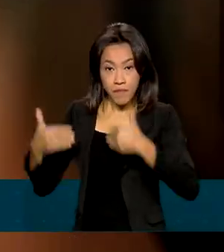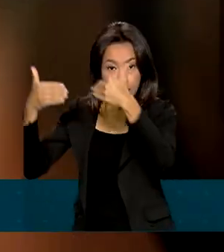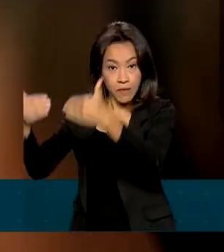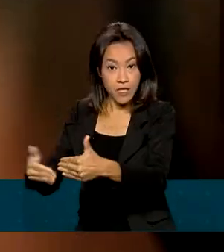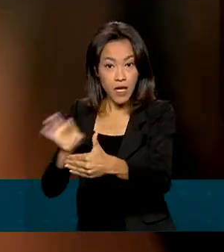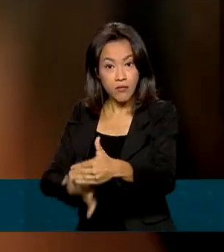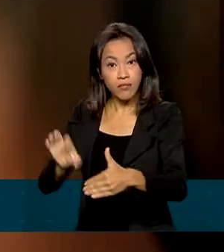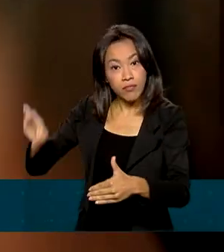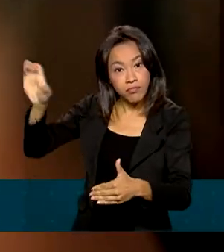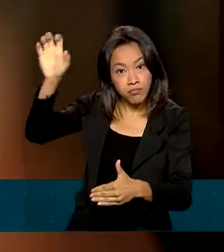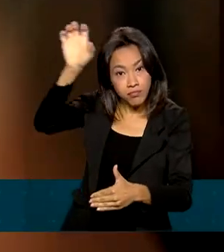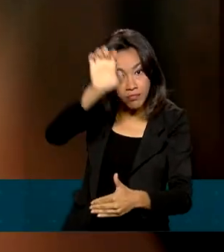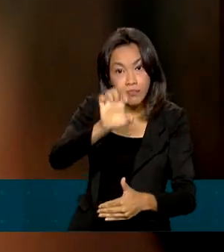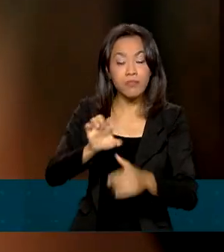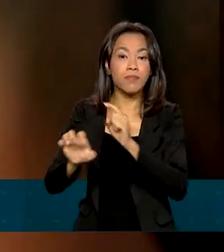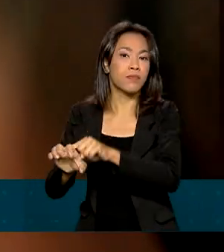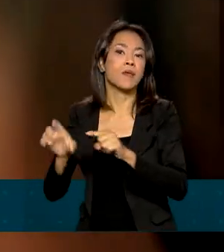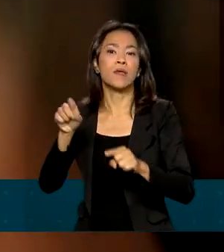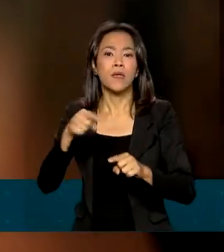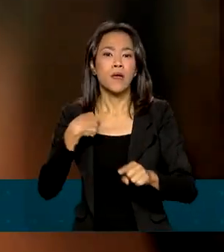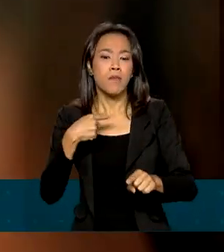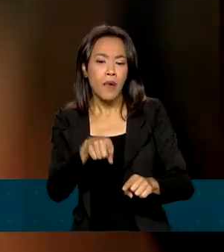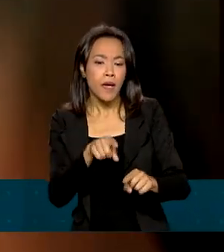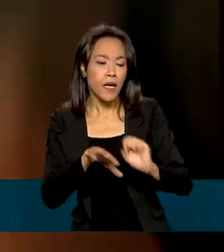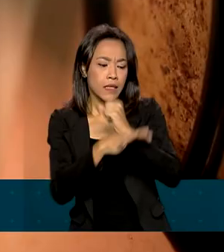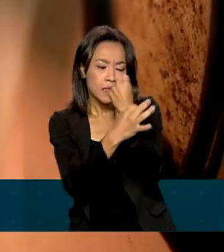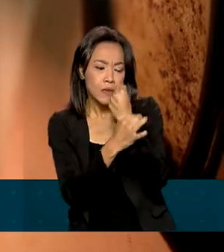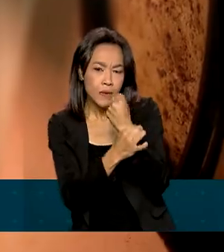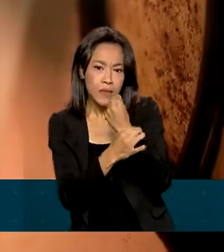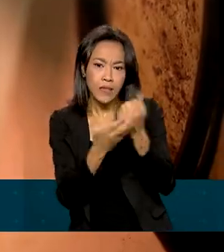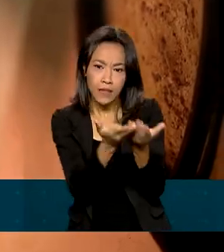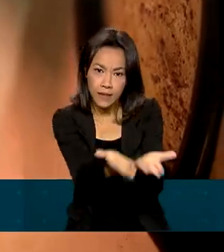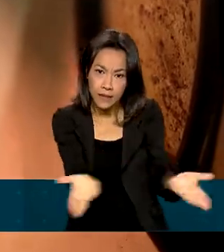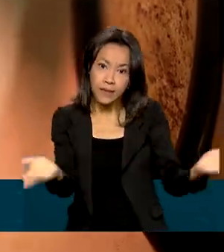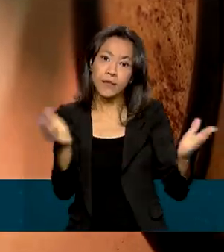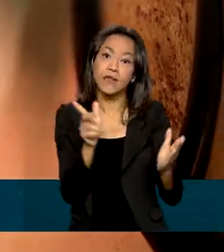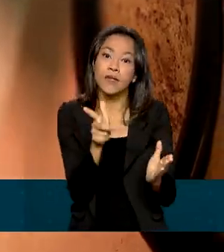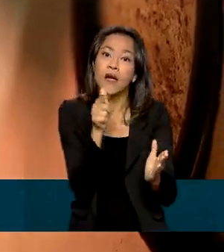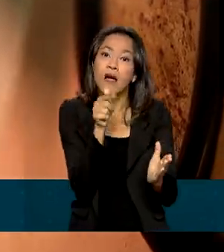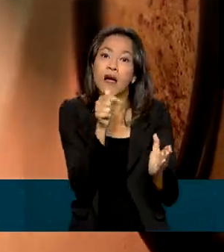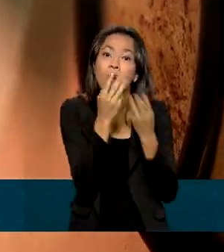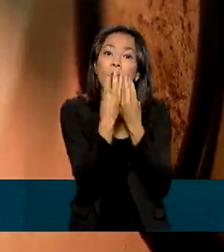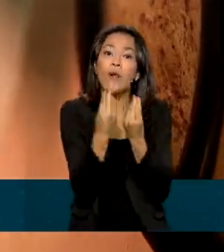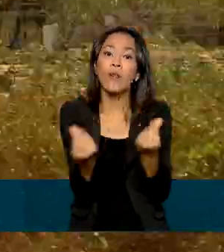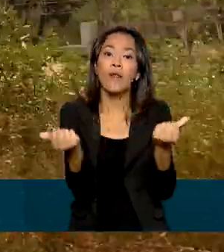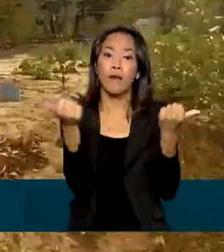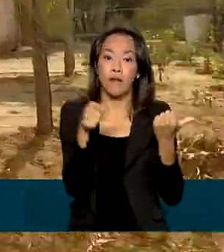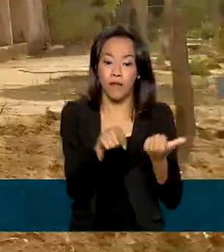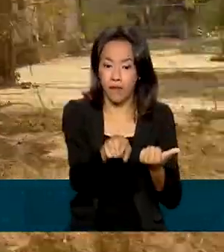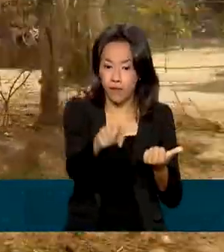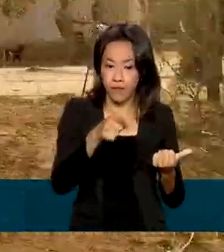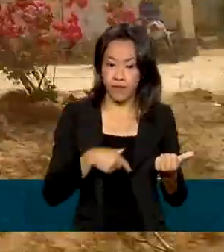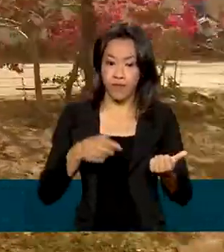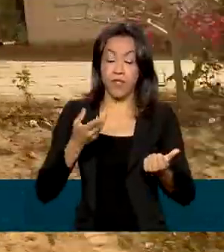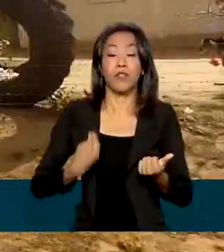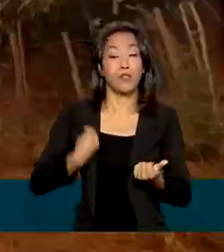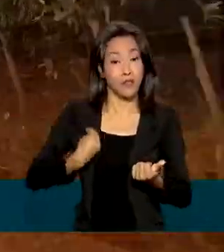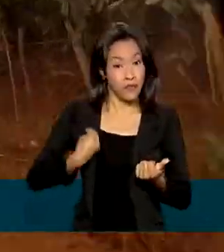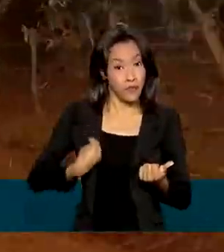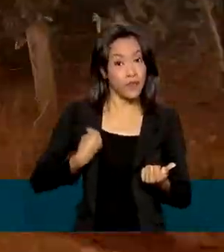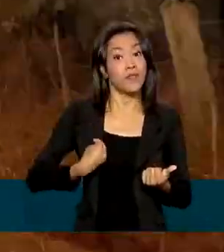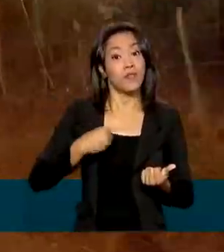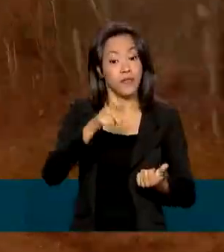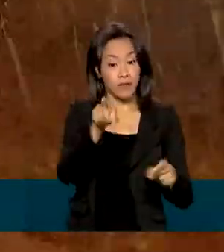Desenvolvimento Regional, em prol da segurança hídrica nas comunidades, para melhorar a qualidade de vida